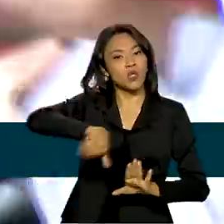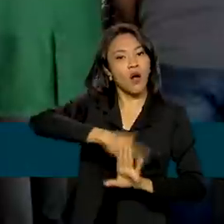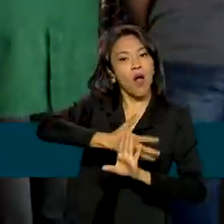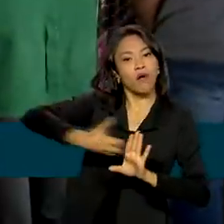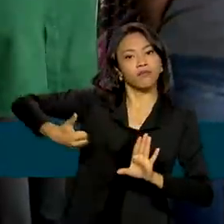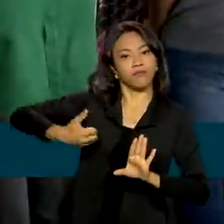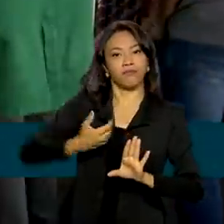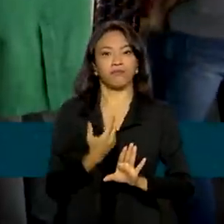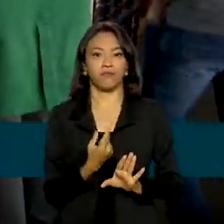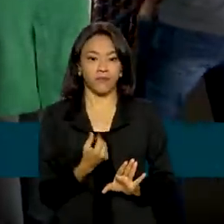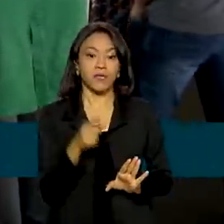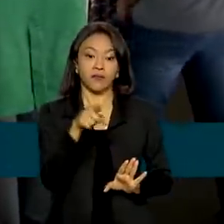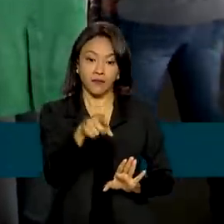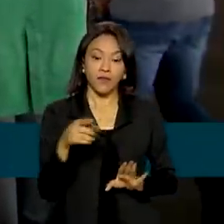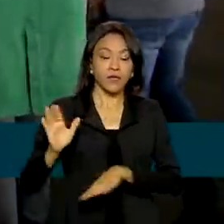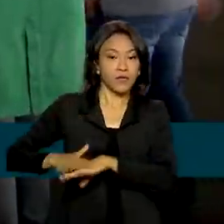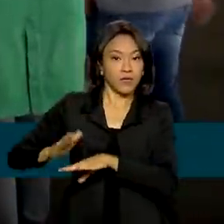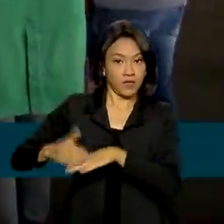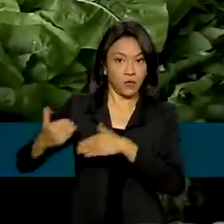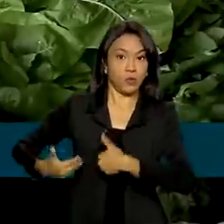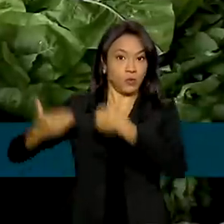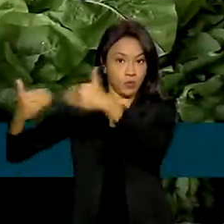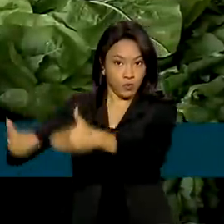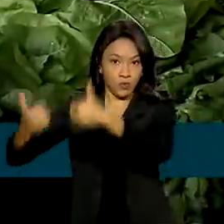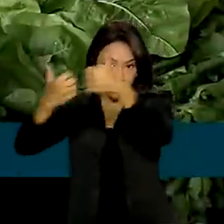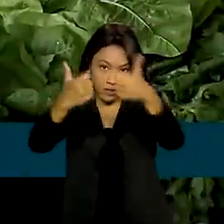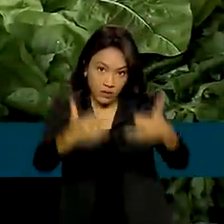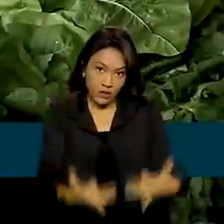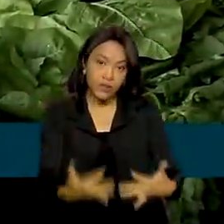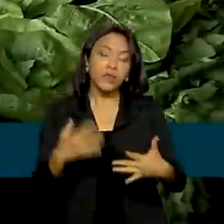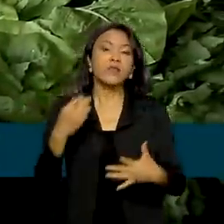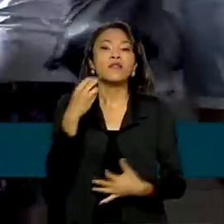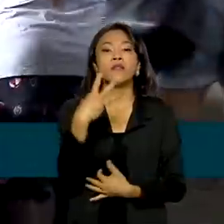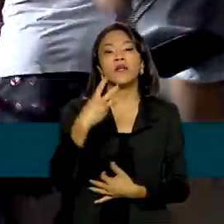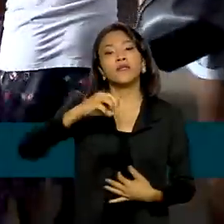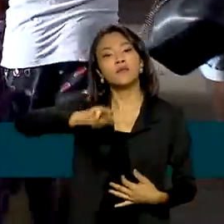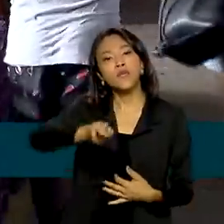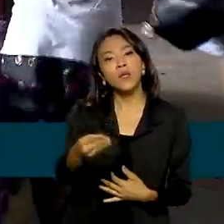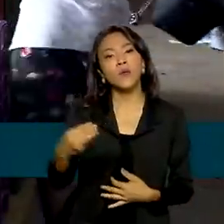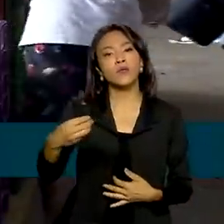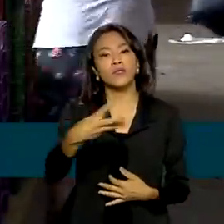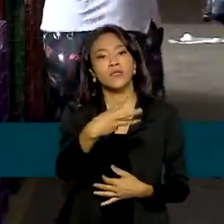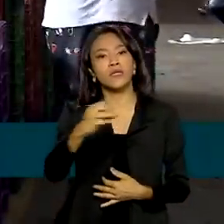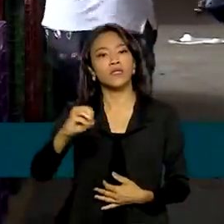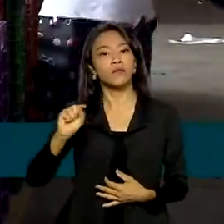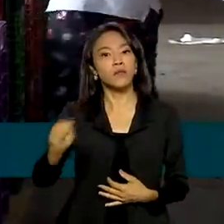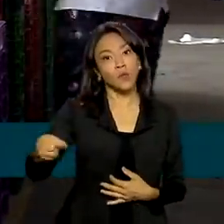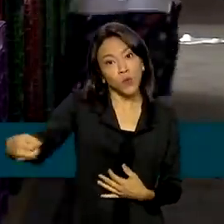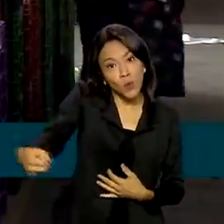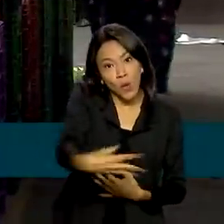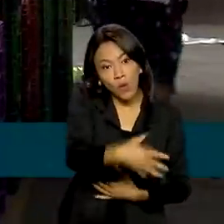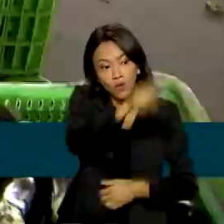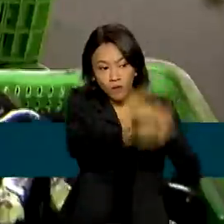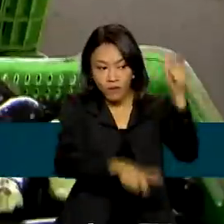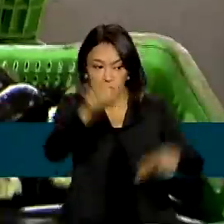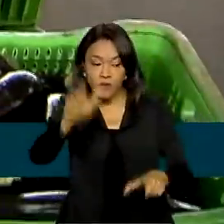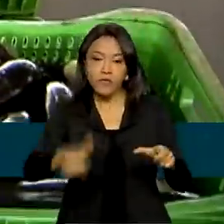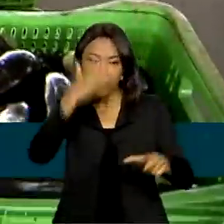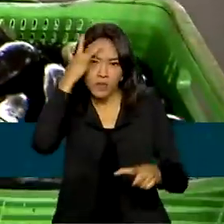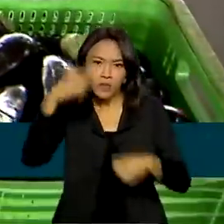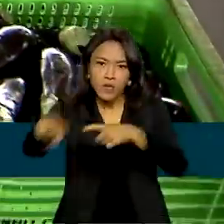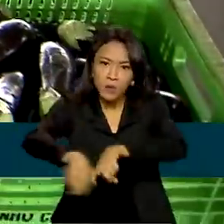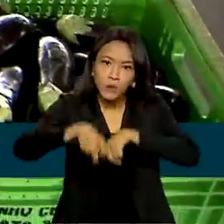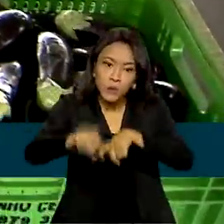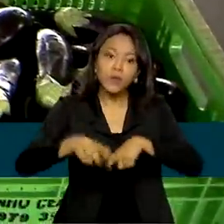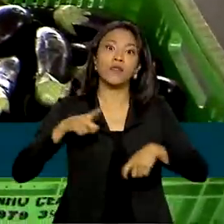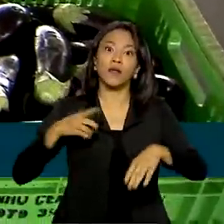Ministério da Agricultura, Pecuária e Abastecimento, cerca de 3 milhões e 300 mil novos pequenos agricultores passarão